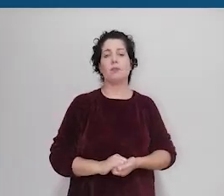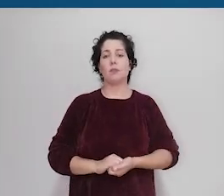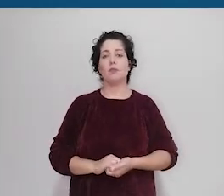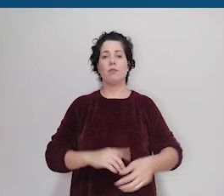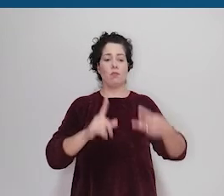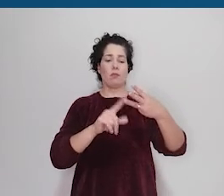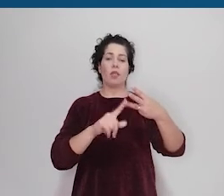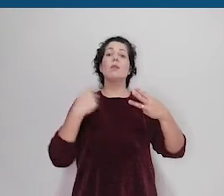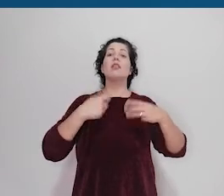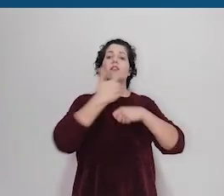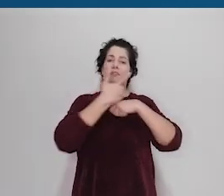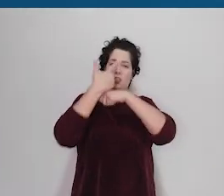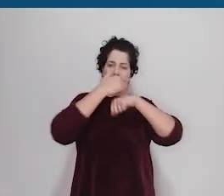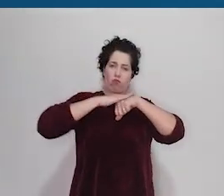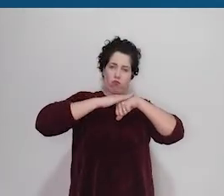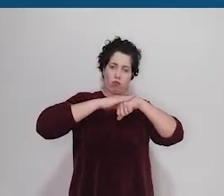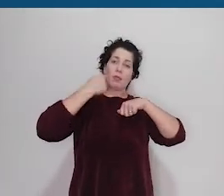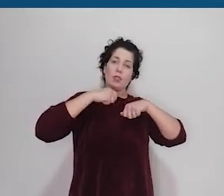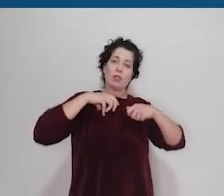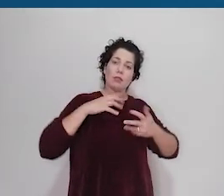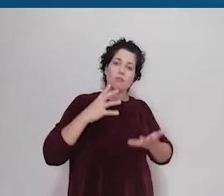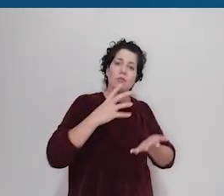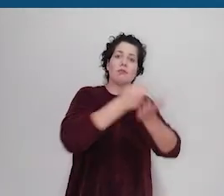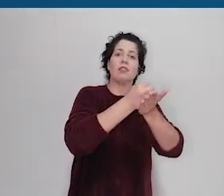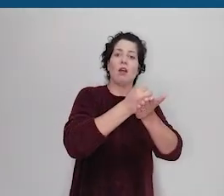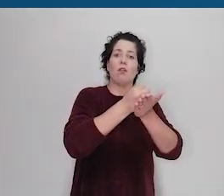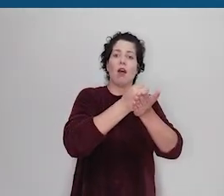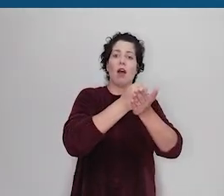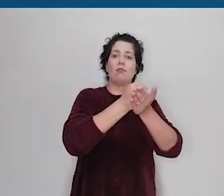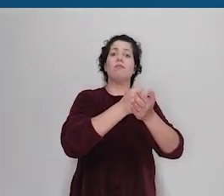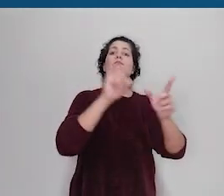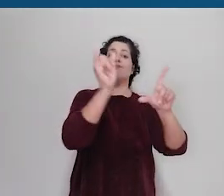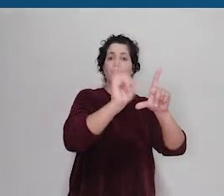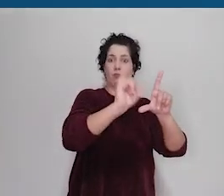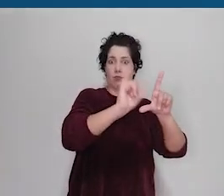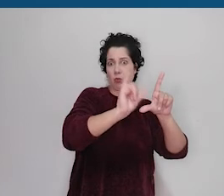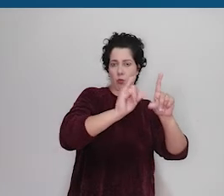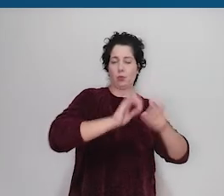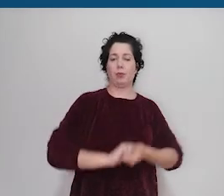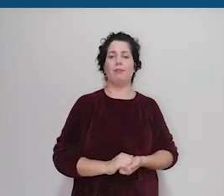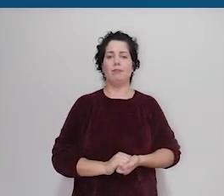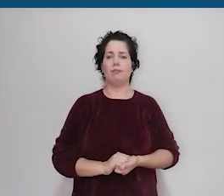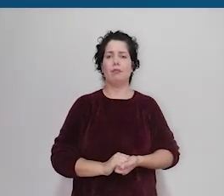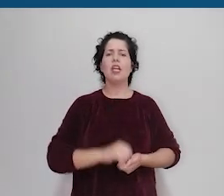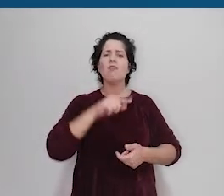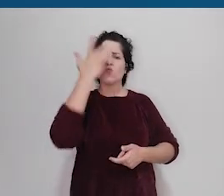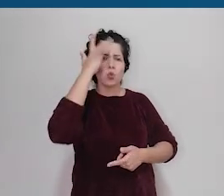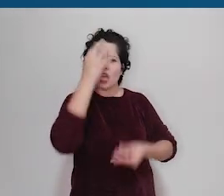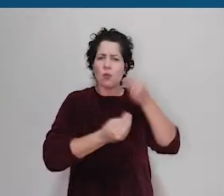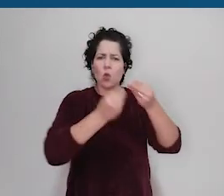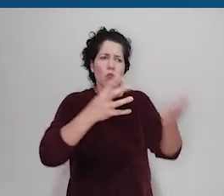fazer upload do vídeo na plataforma YouTube. Se precisar de mais informações